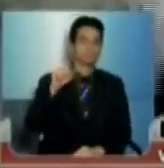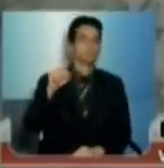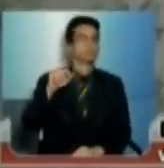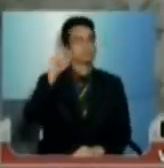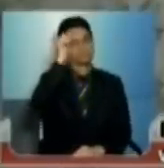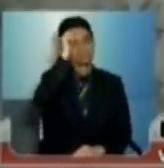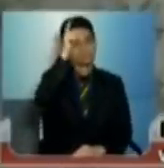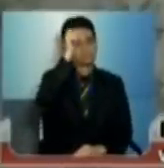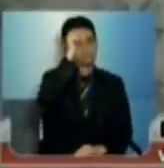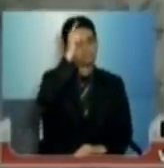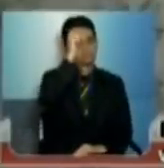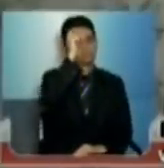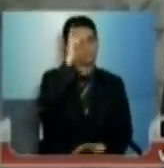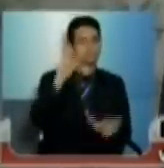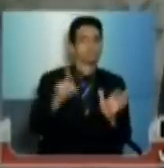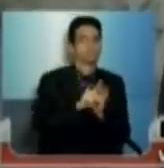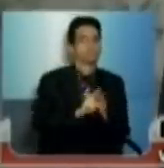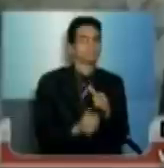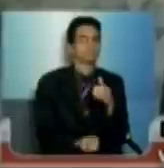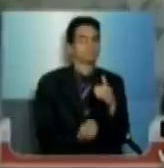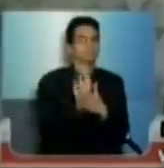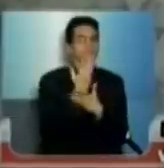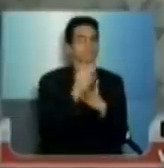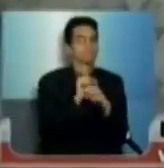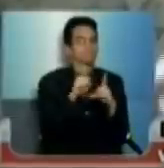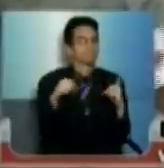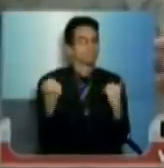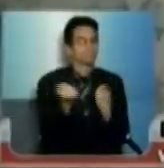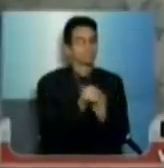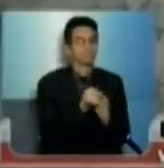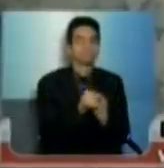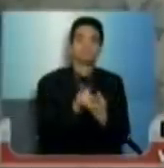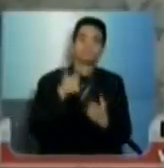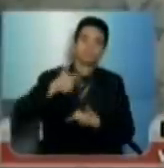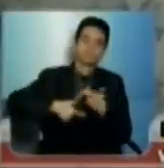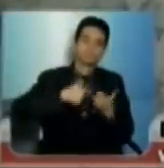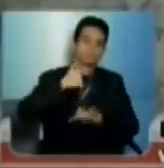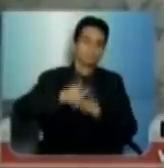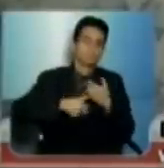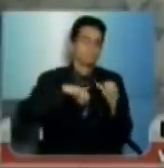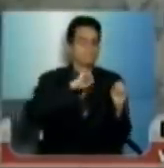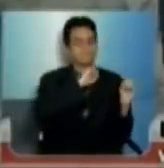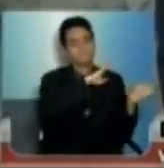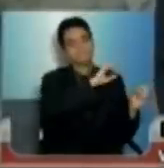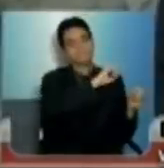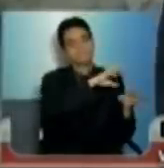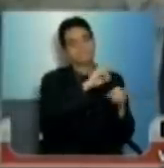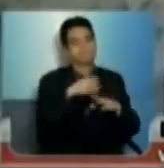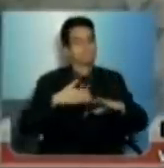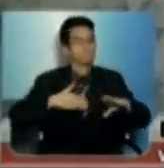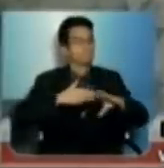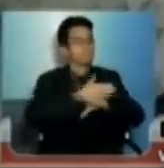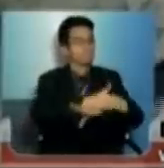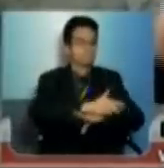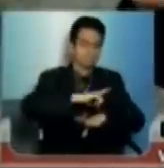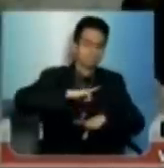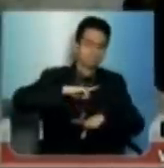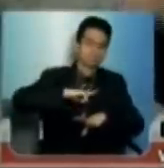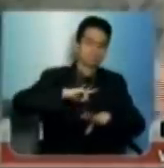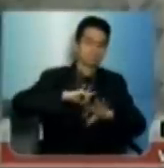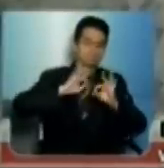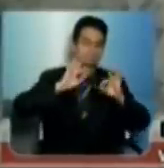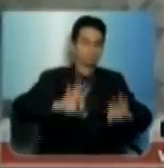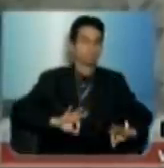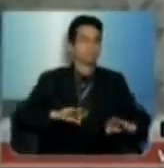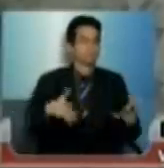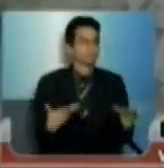bens culturais produzidos pela nossa sociedade. As pessoas que trabalham com a educação têm que ter o acesso a